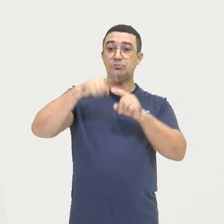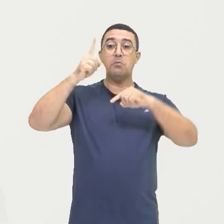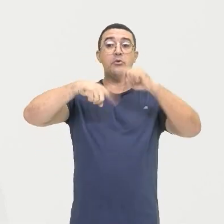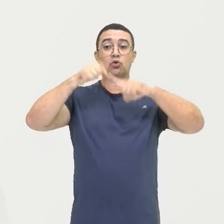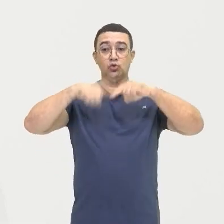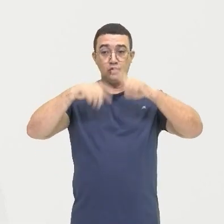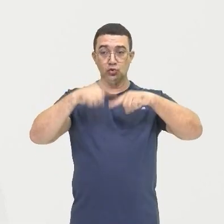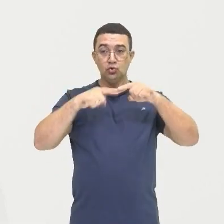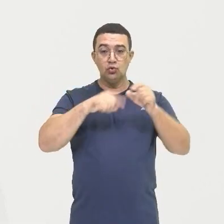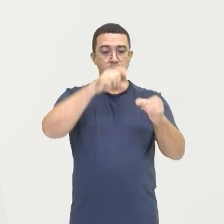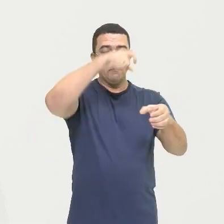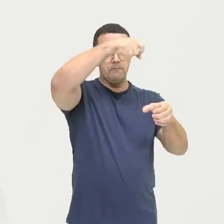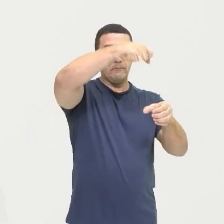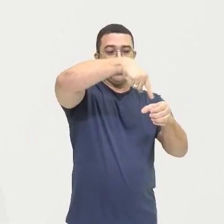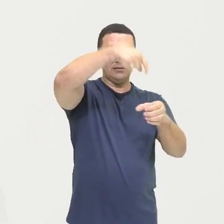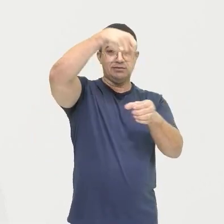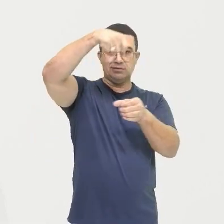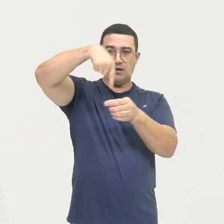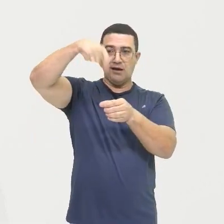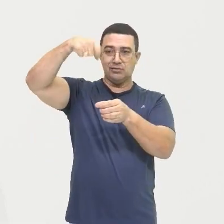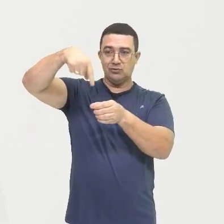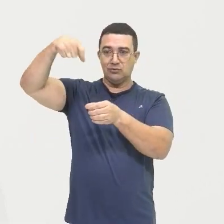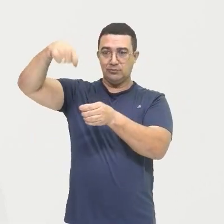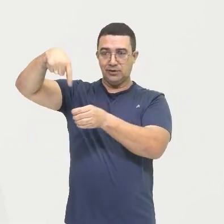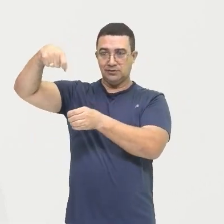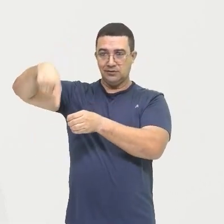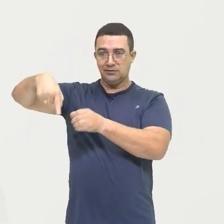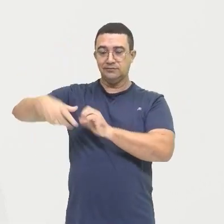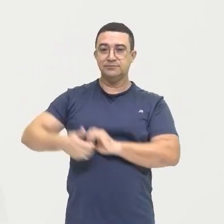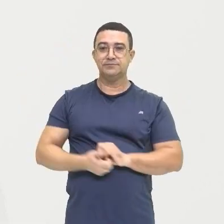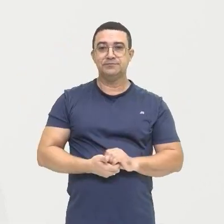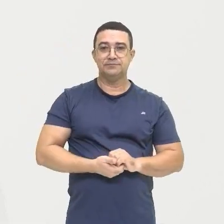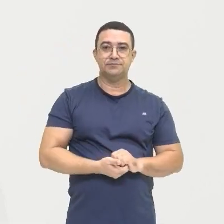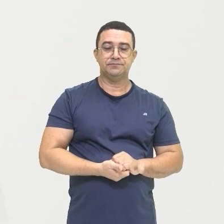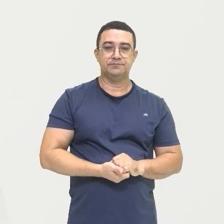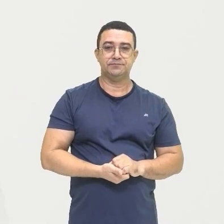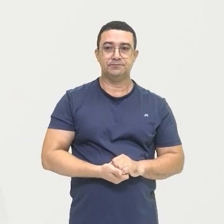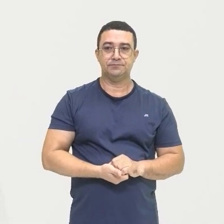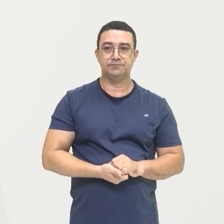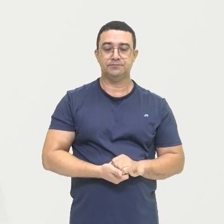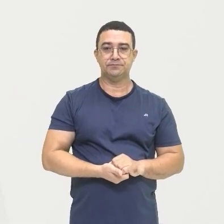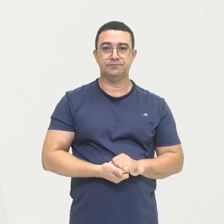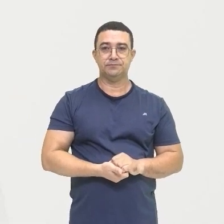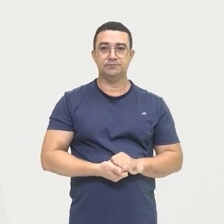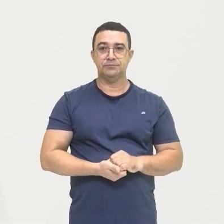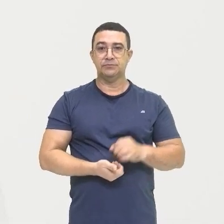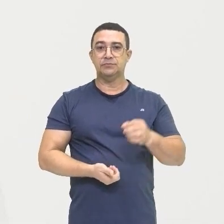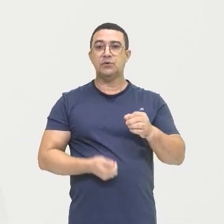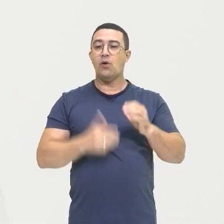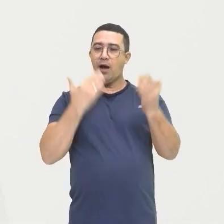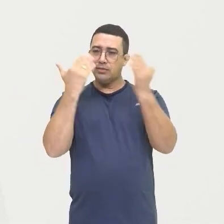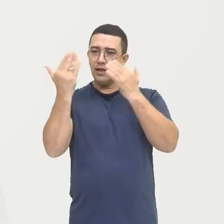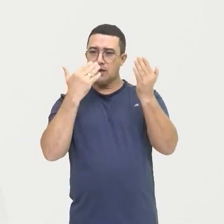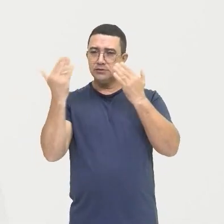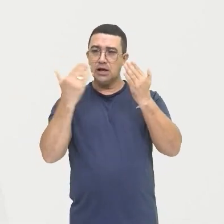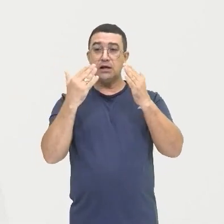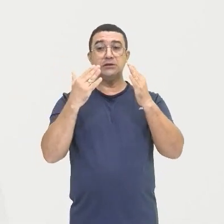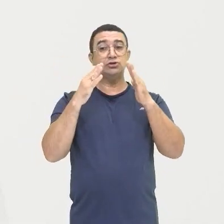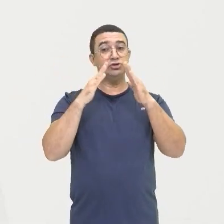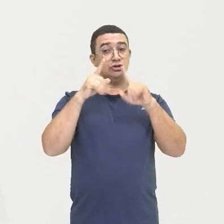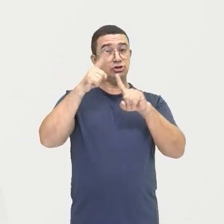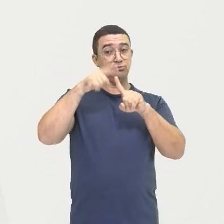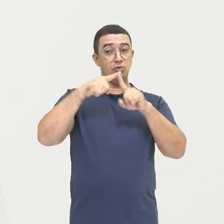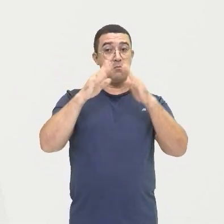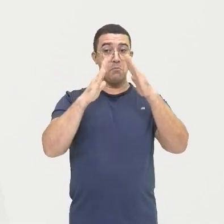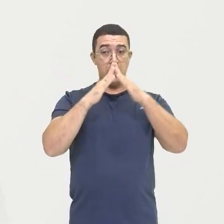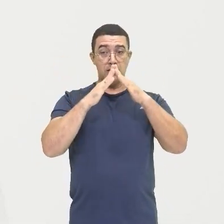bom Então Para essa análise A gente tem Esses três pontos Tá bom Localização A fertilidade E o